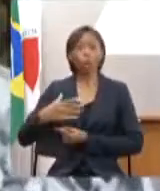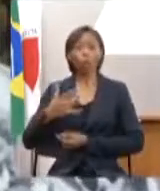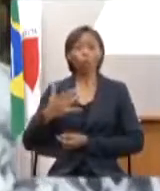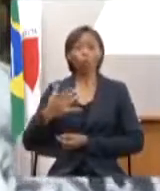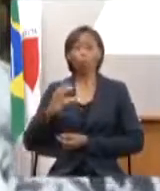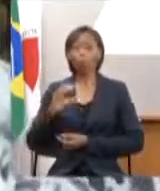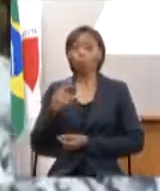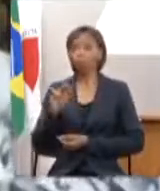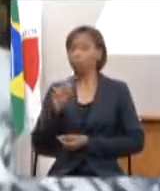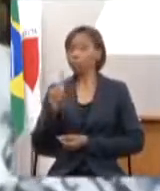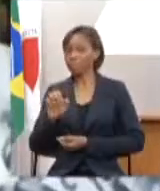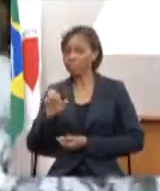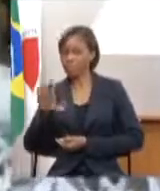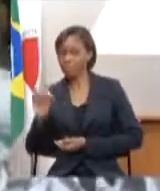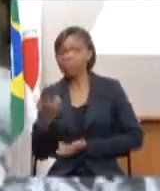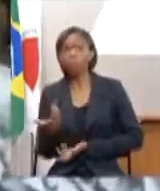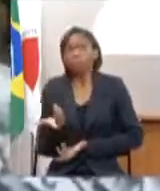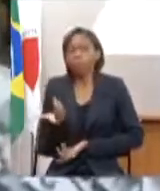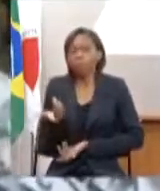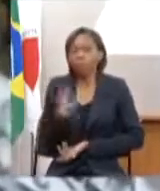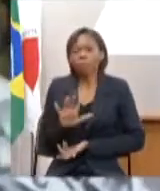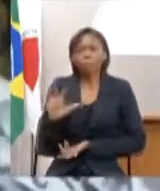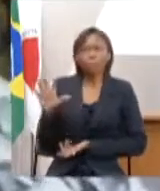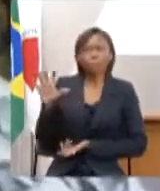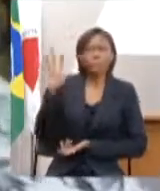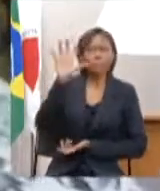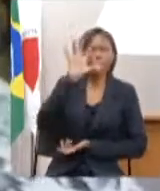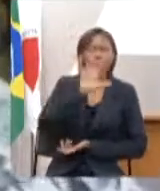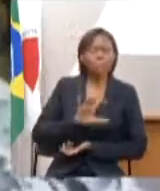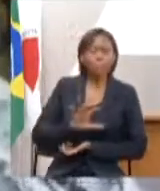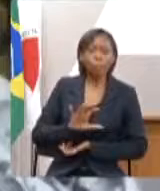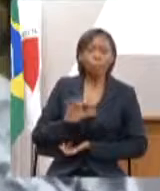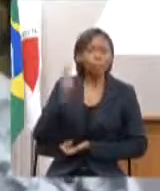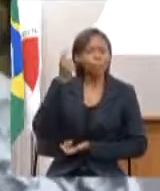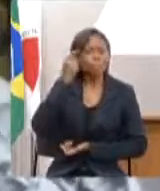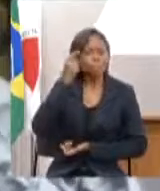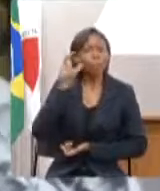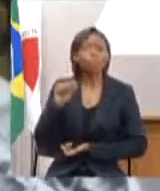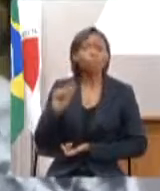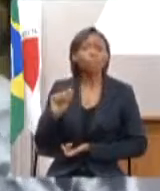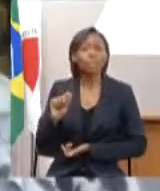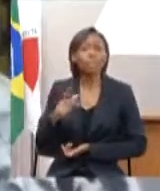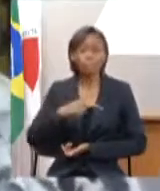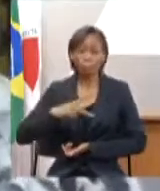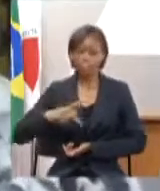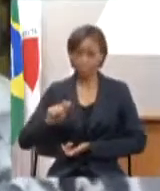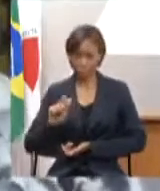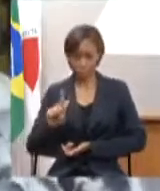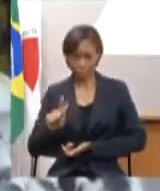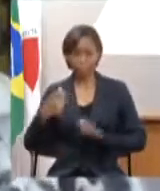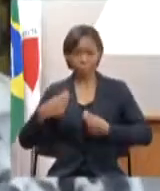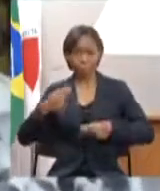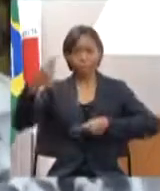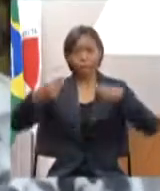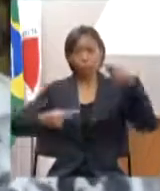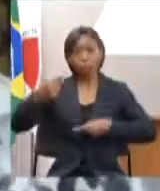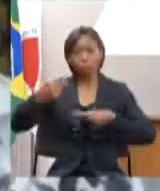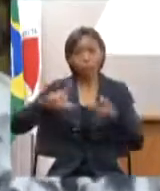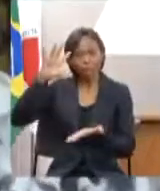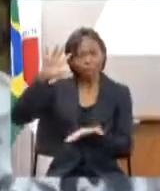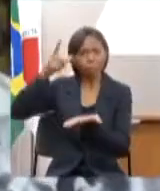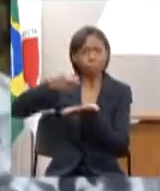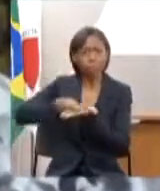Jequitionha e aí pensar que o PPAG precisa discutir precisa trazer à tona a efetivação e